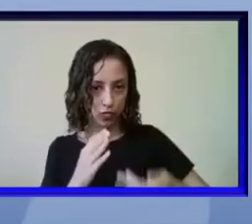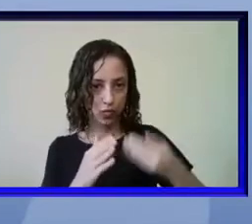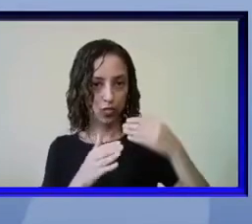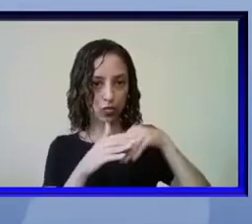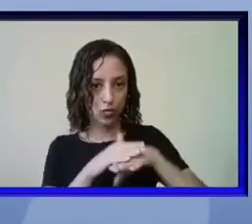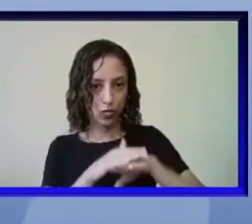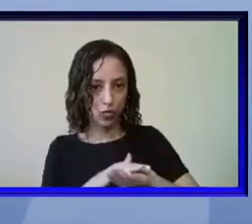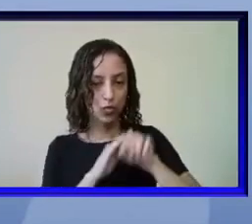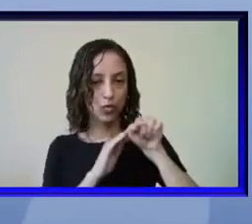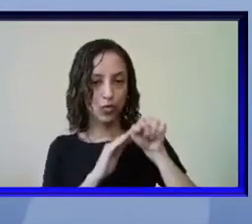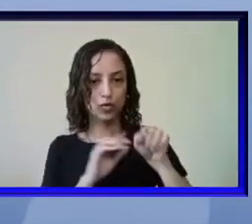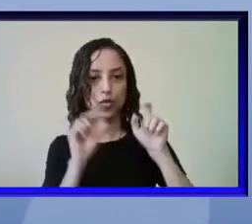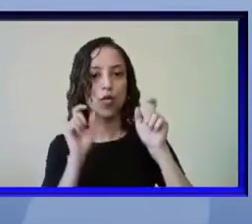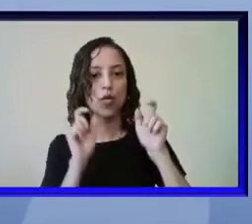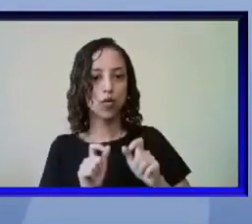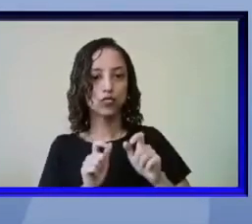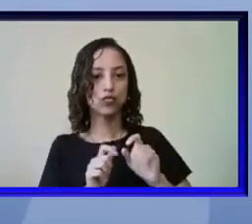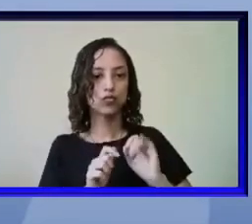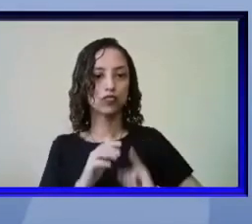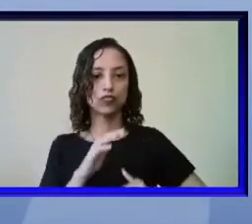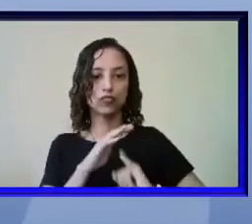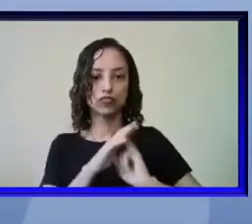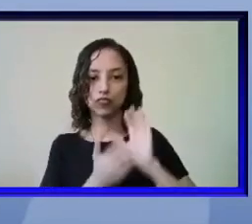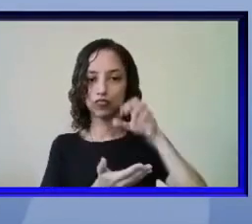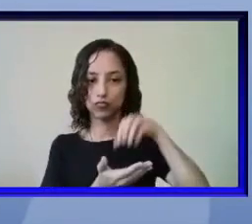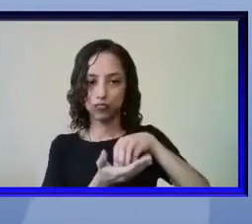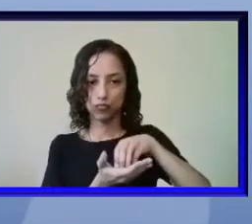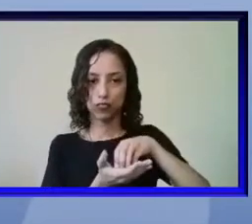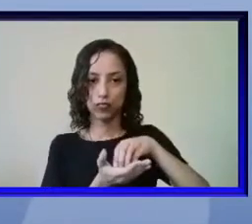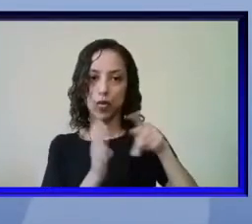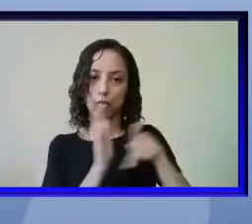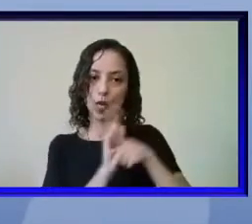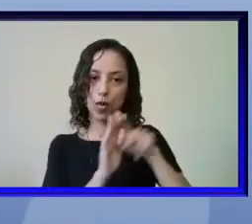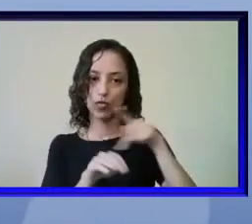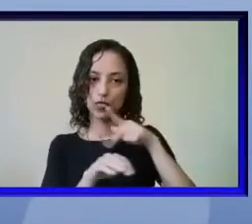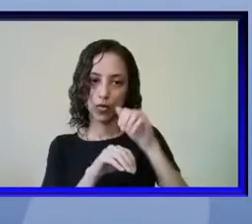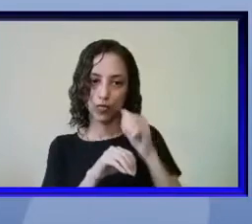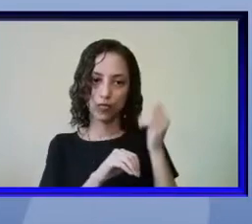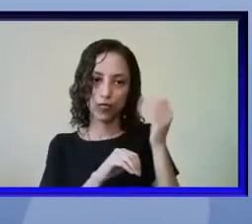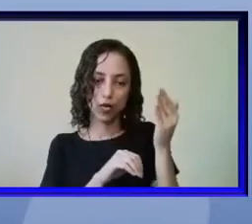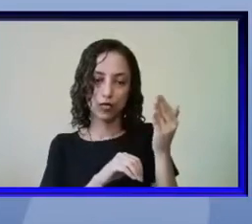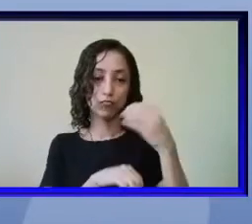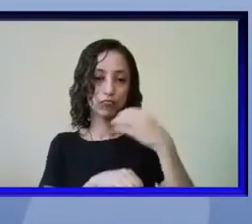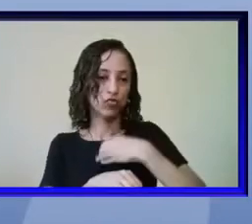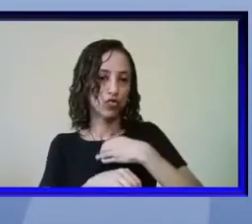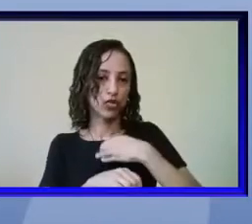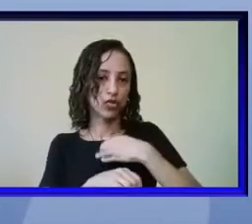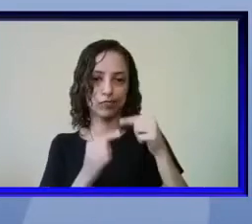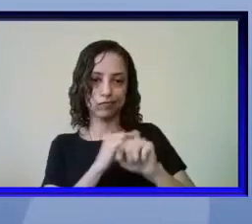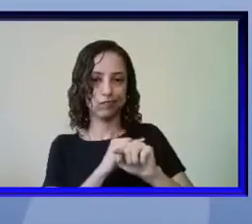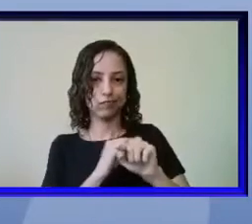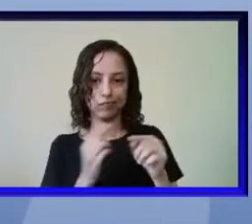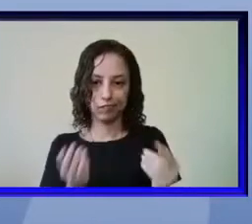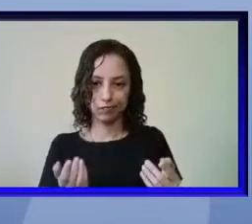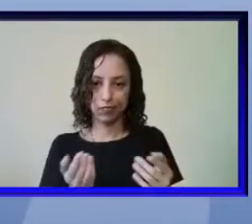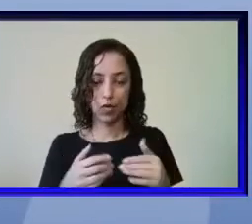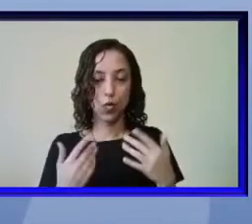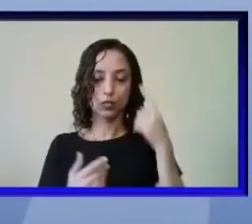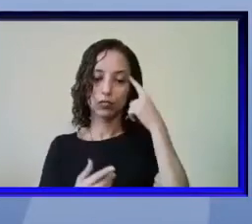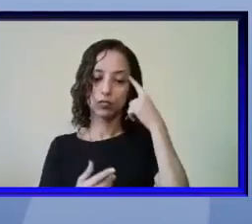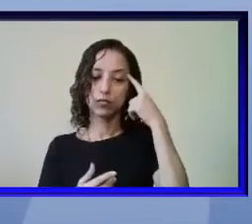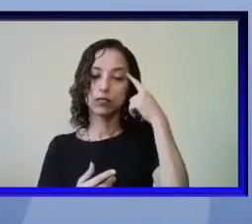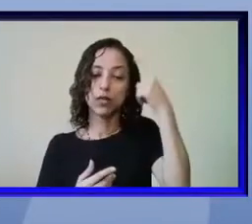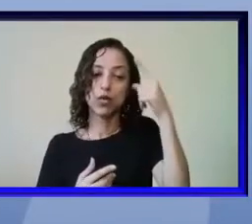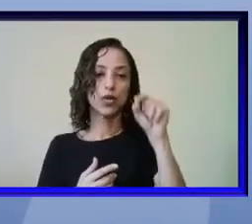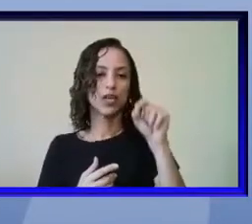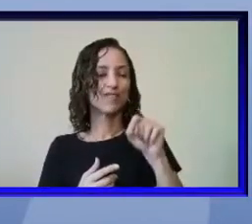o material numa instituição estrangeira indevidamente então quando eu descobri isso eu